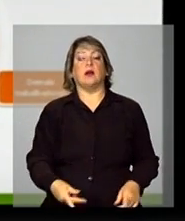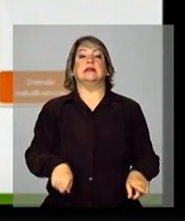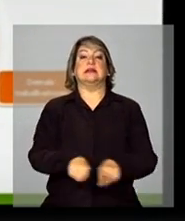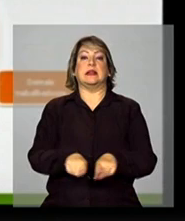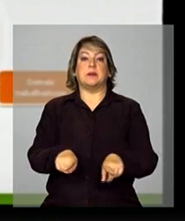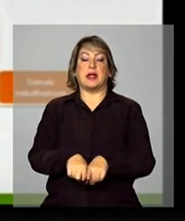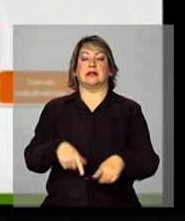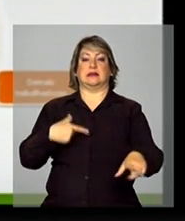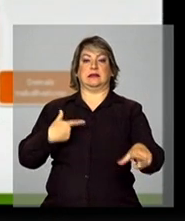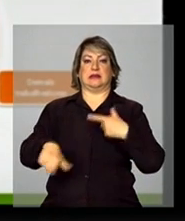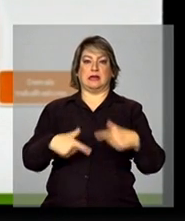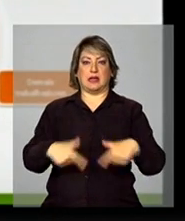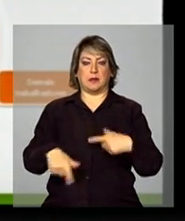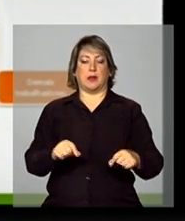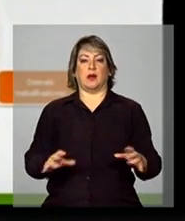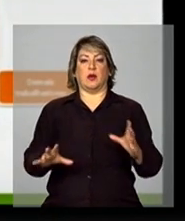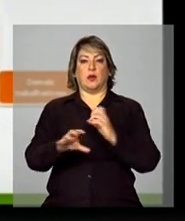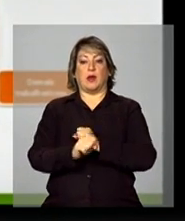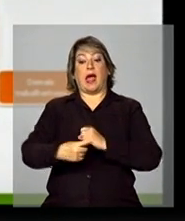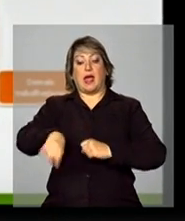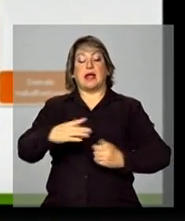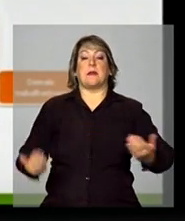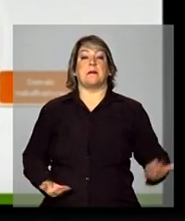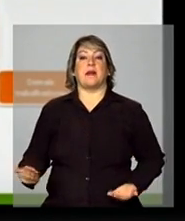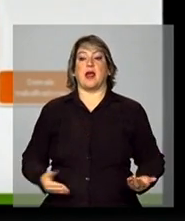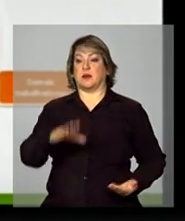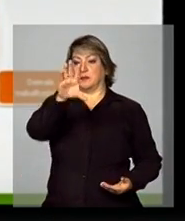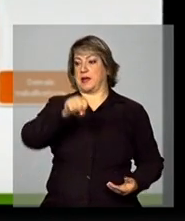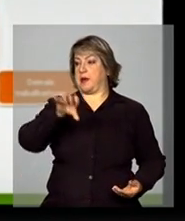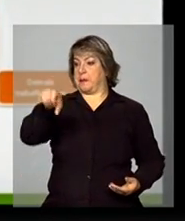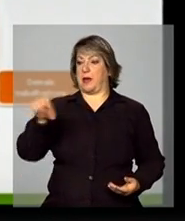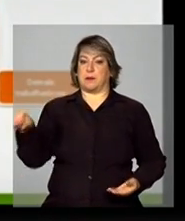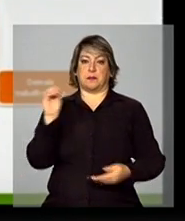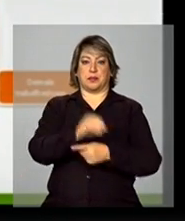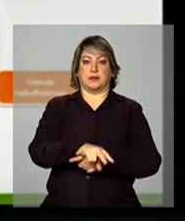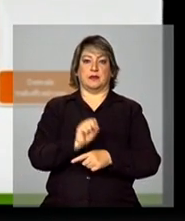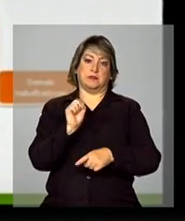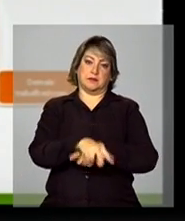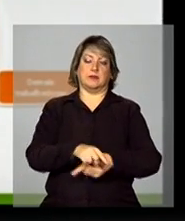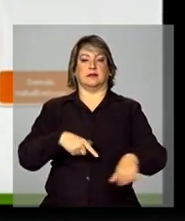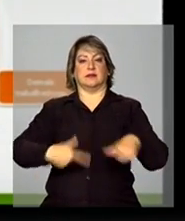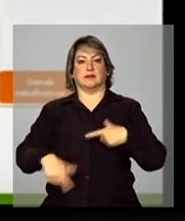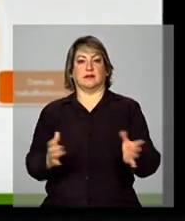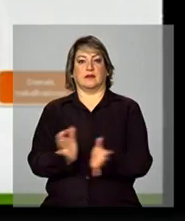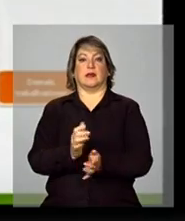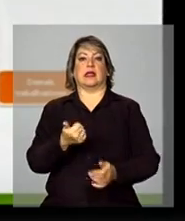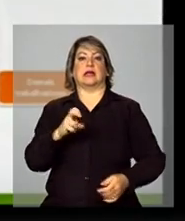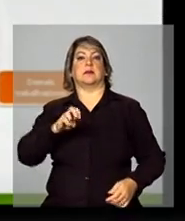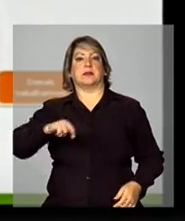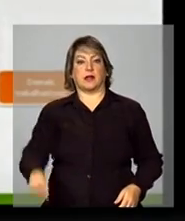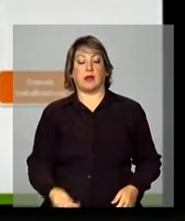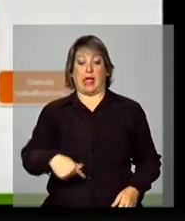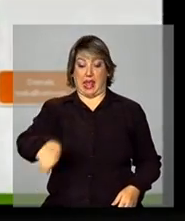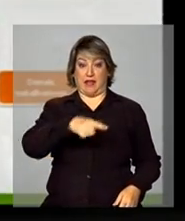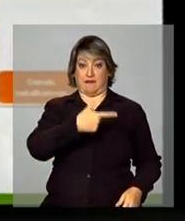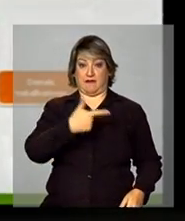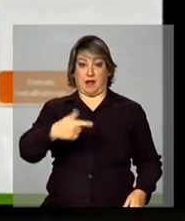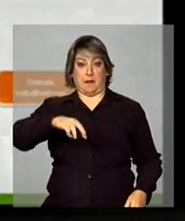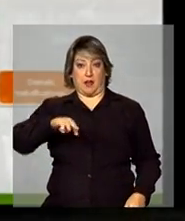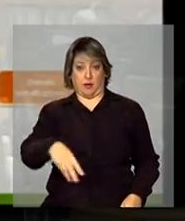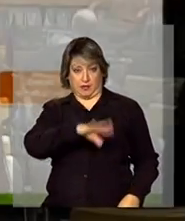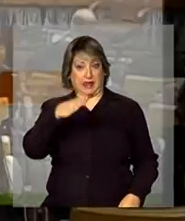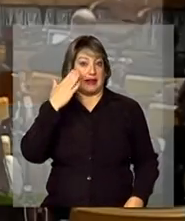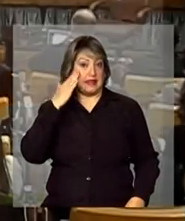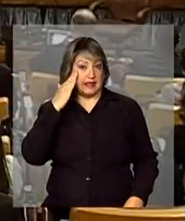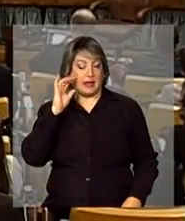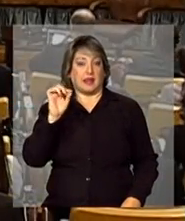empregos para aqueles empregados que eles contratam, 15 milhões. Esses 22 milhões, só para a gente ter